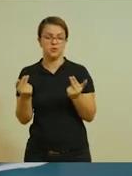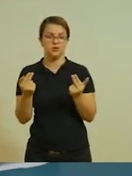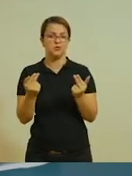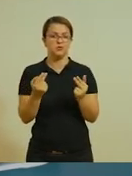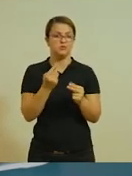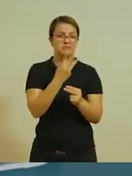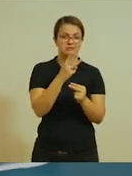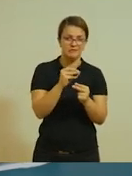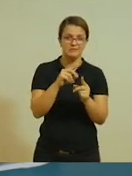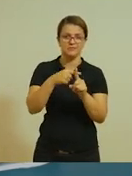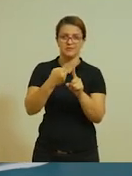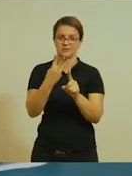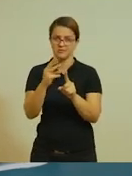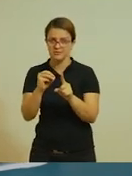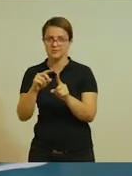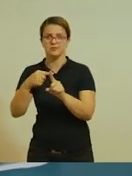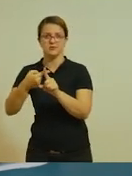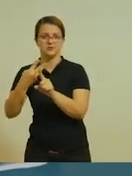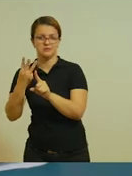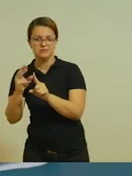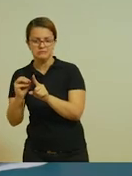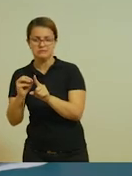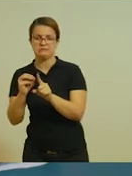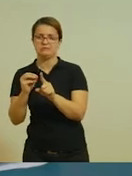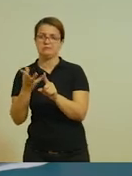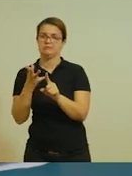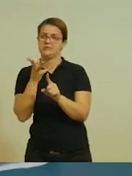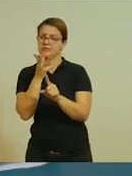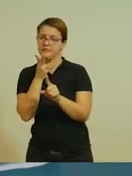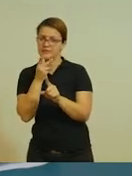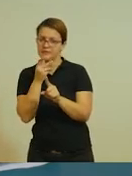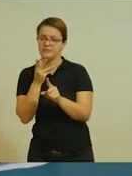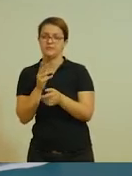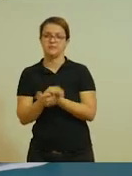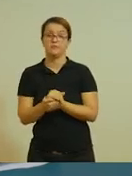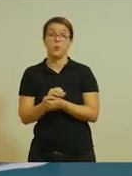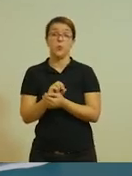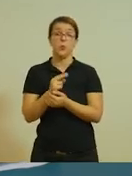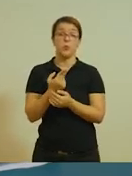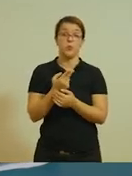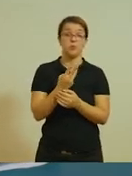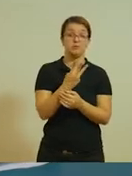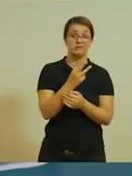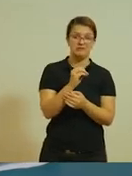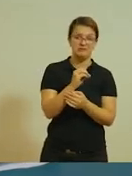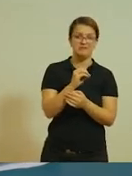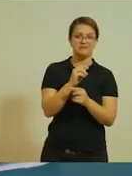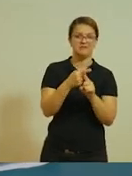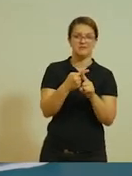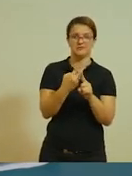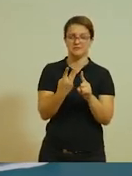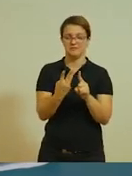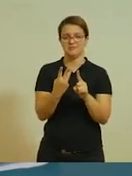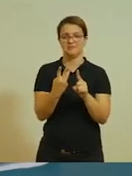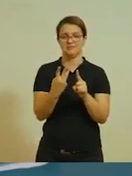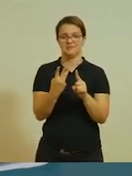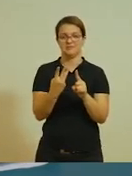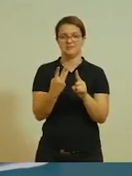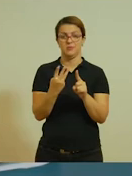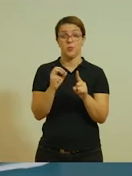30 mais 30 mais 30, que vai dar um bom trabalho pra você. Ou, simplesmente, 30 vezes 3.